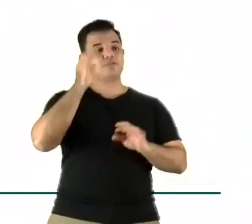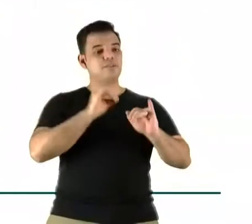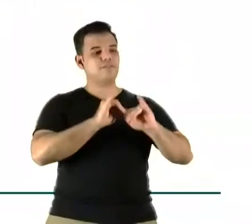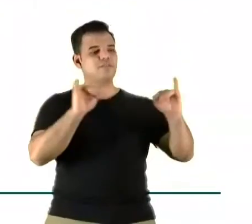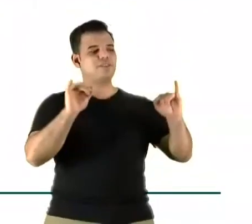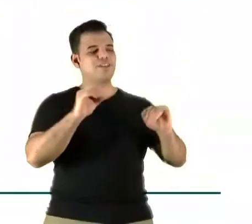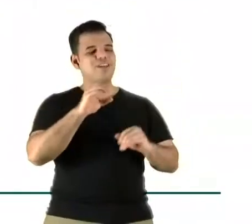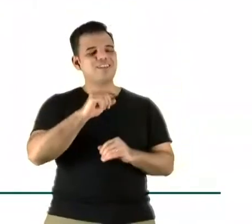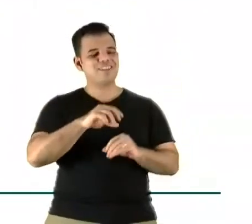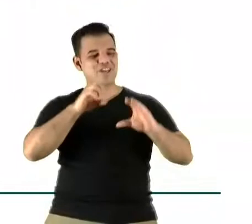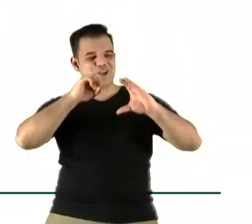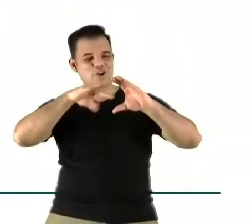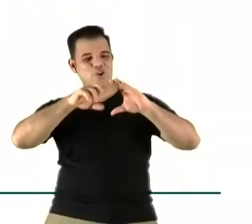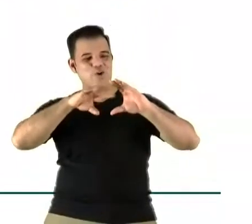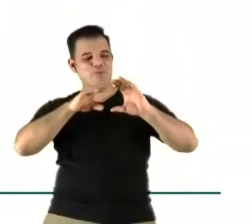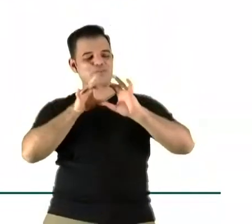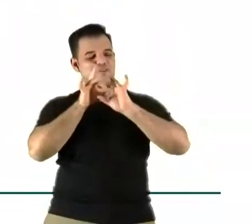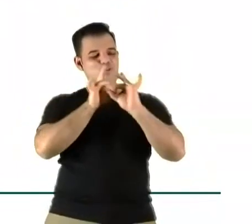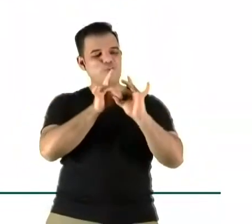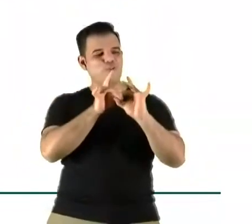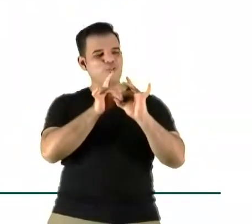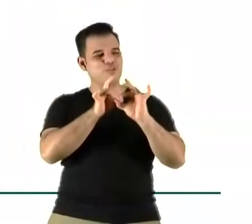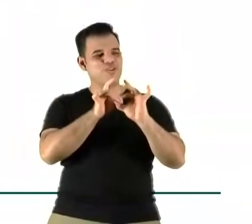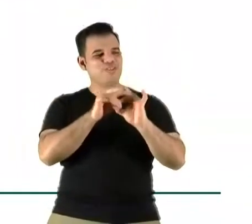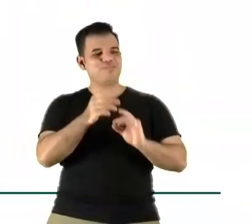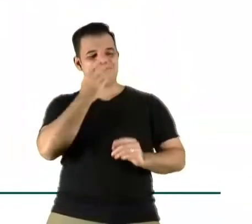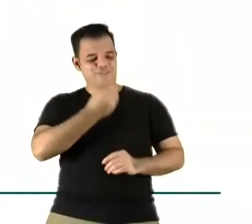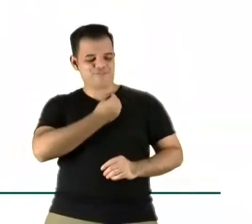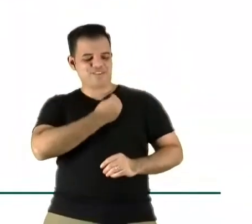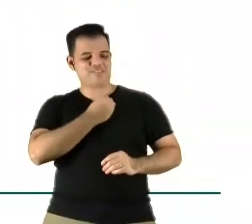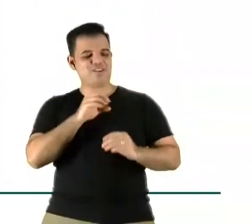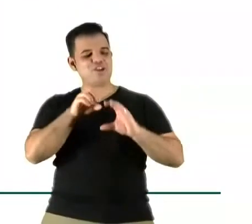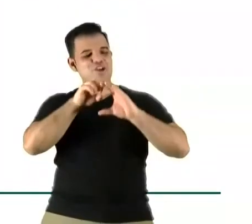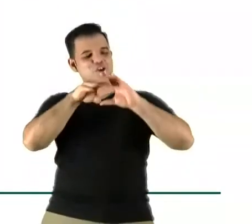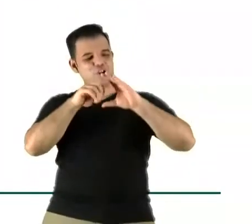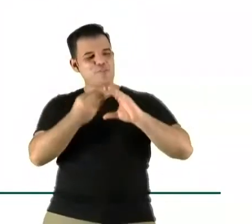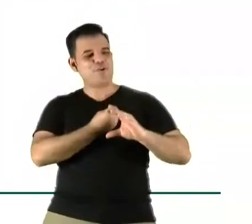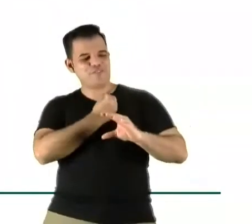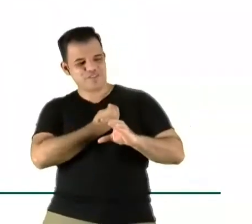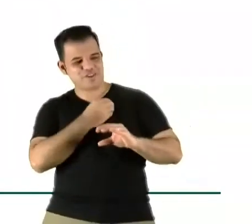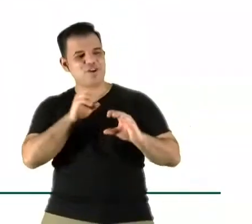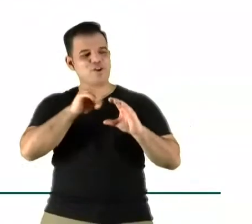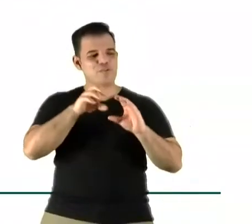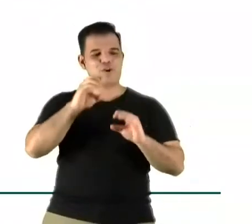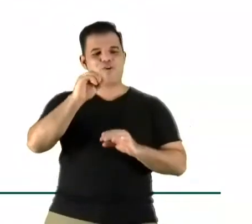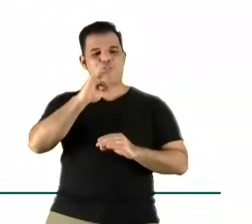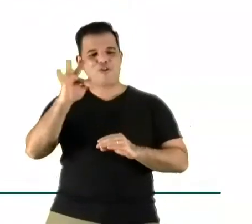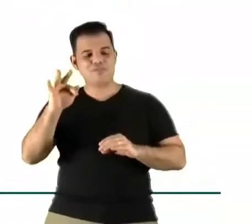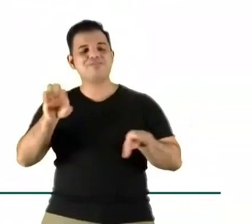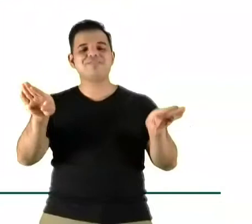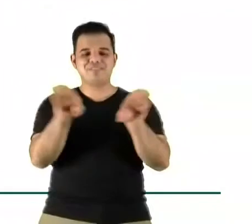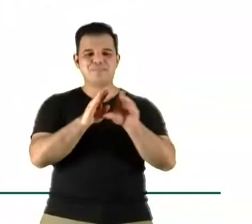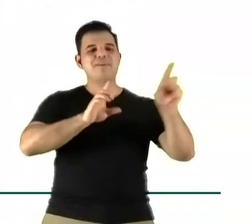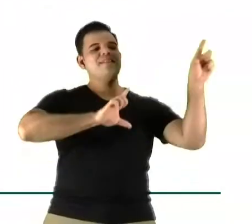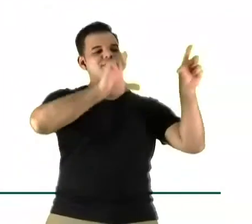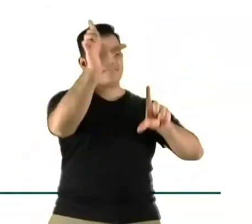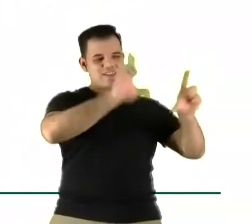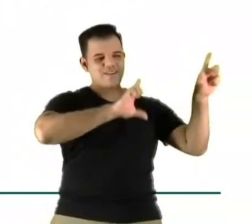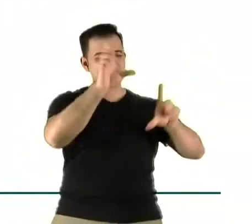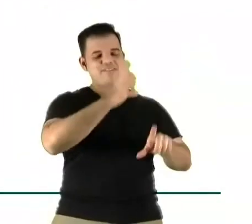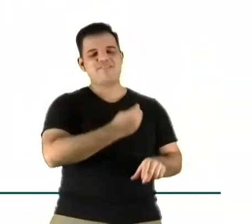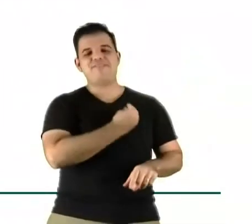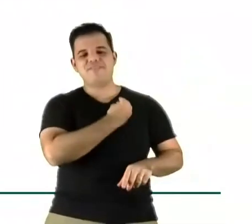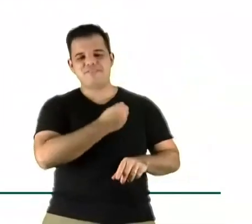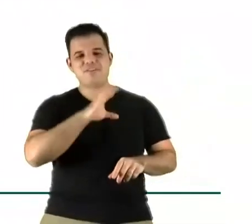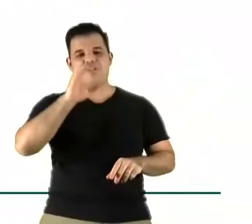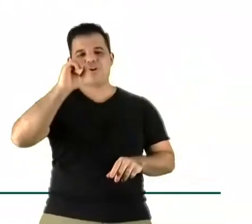um. A Globo é off? Não, a Globo está um. A Globo é um e off. E a TV está um. O dispositivo TV está um. Então,